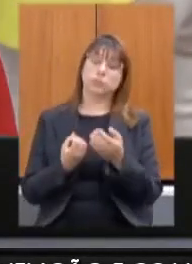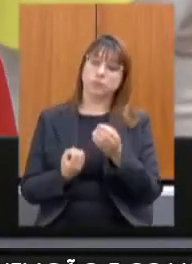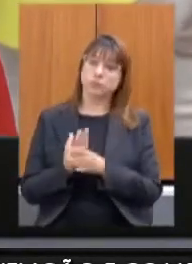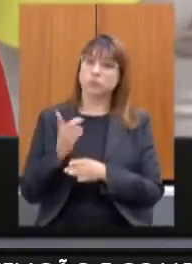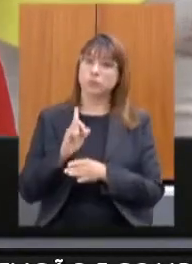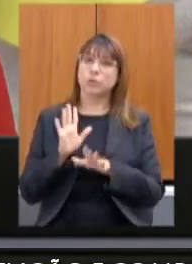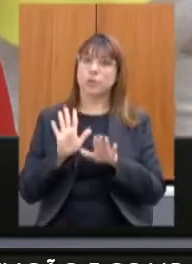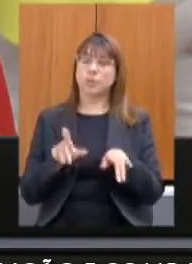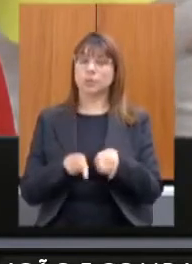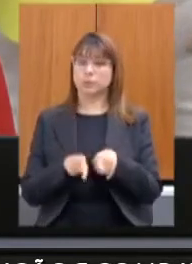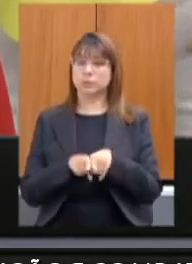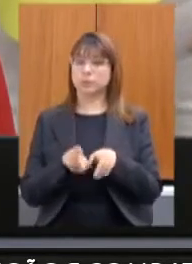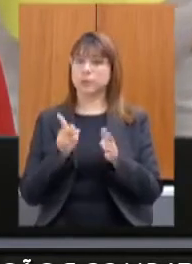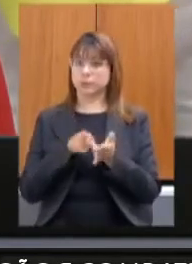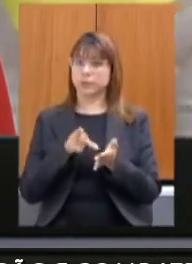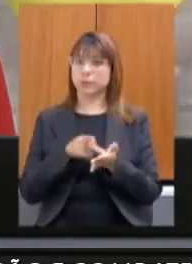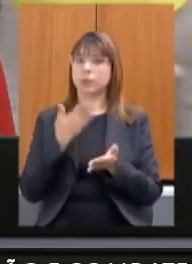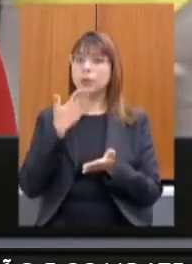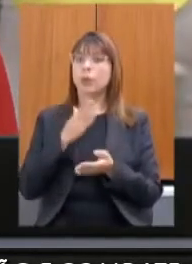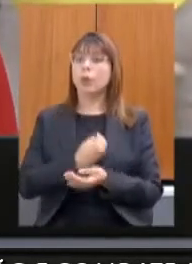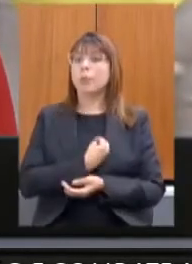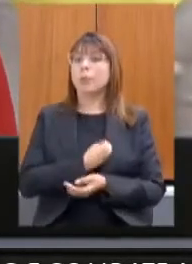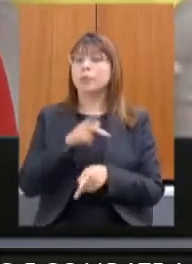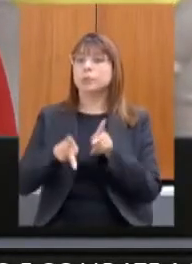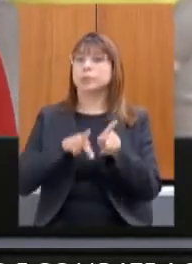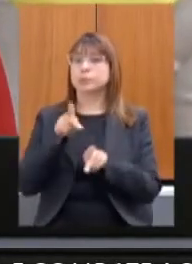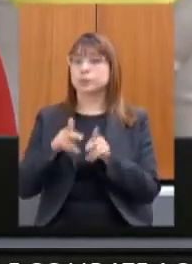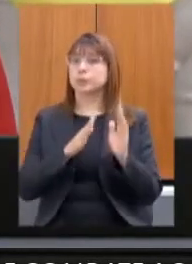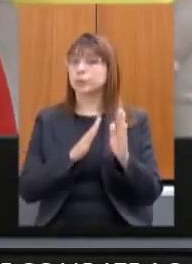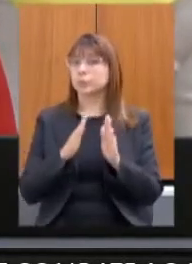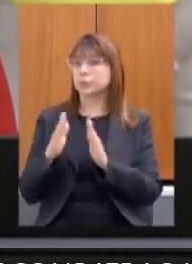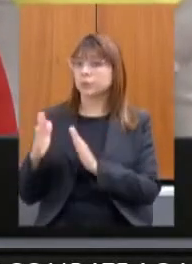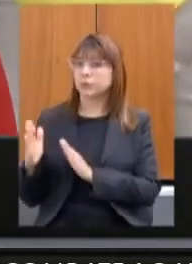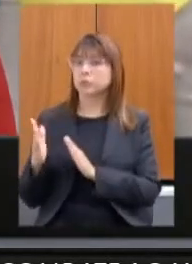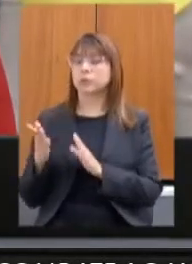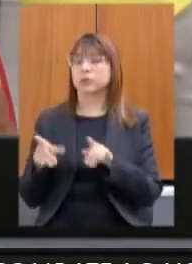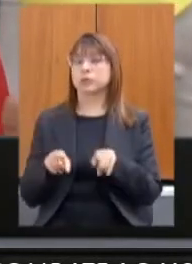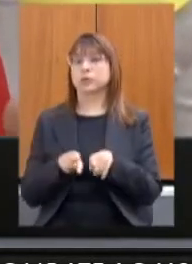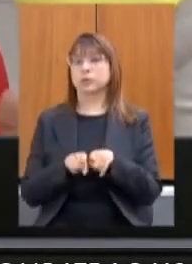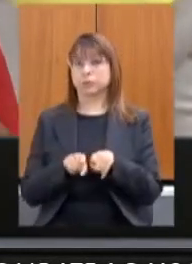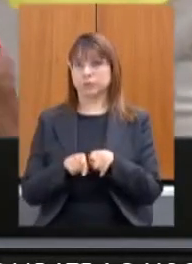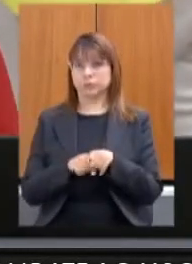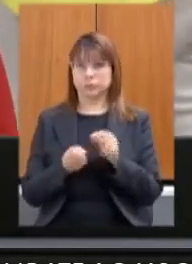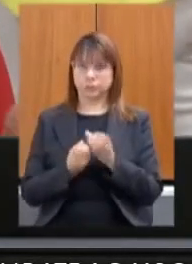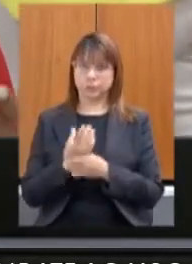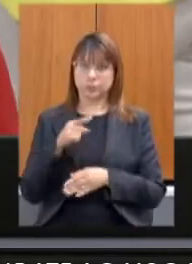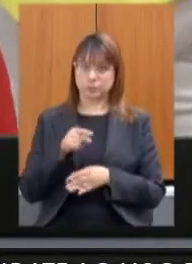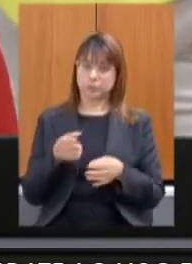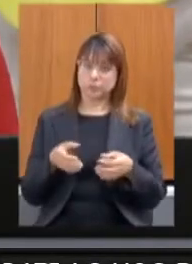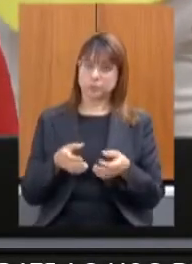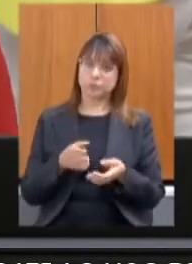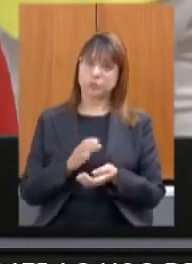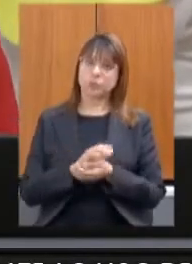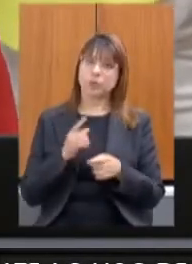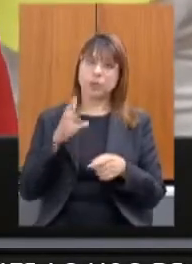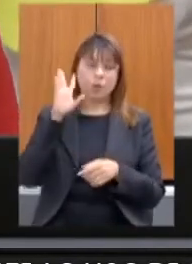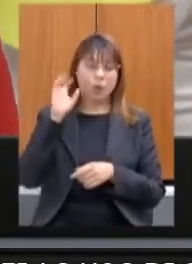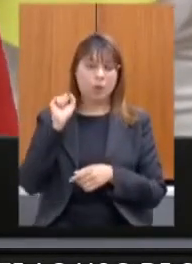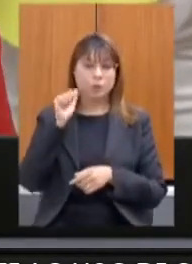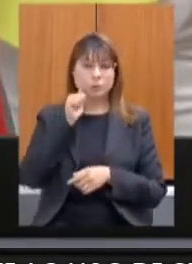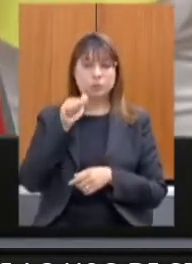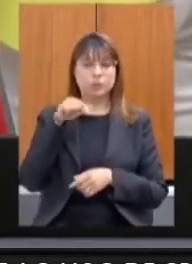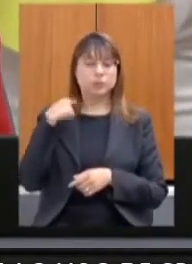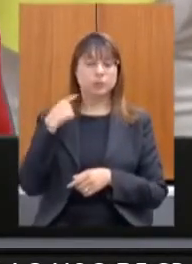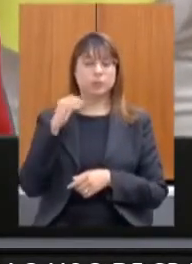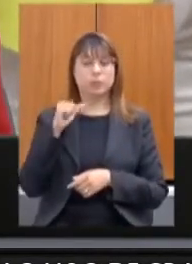quanto a efetiva participação da sociedade civil nesse processo e na composição dessa instância eu acho que é uma preocupação da deputada Andréia de como